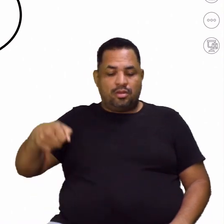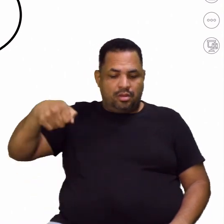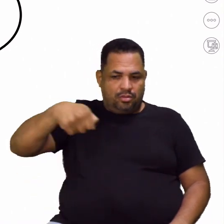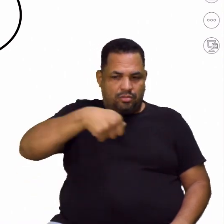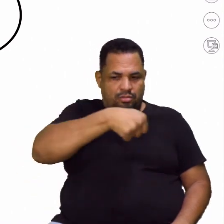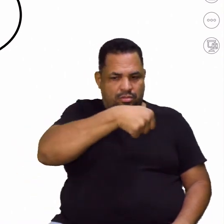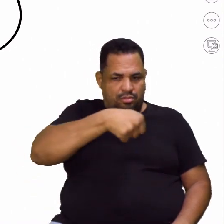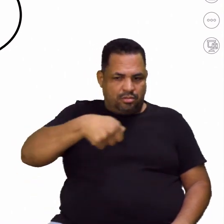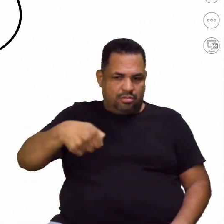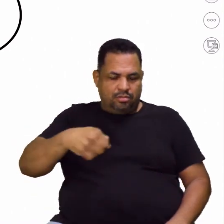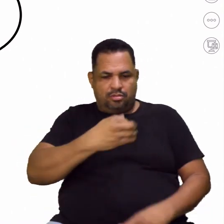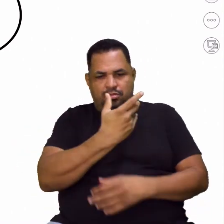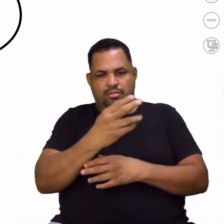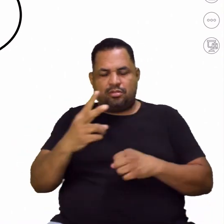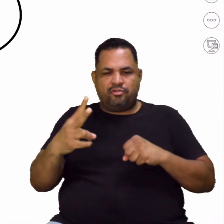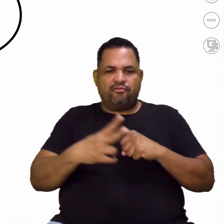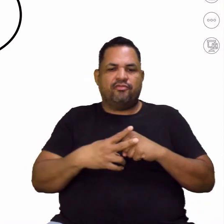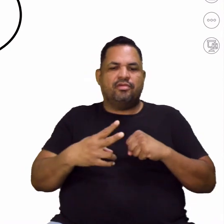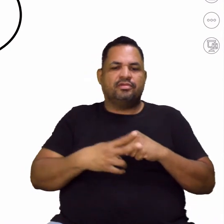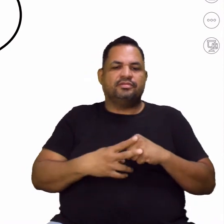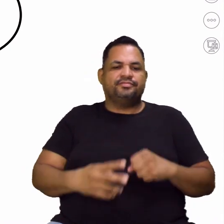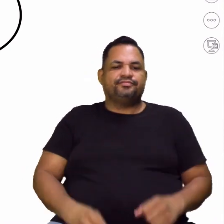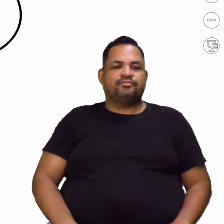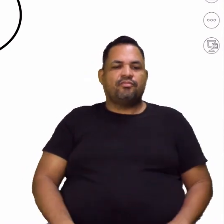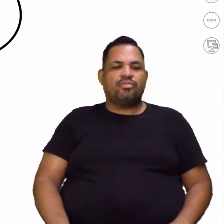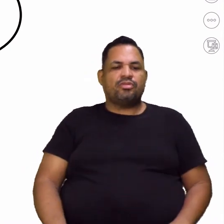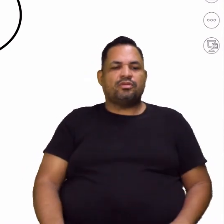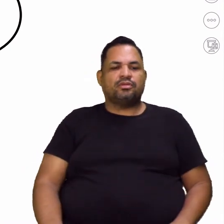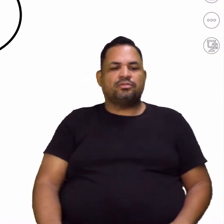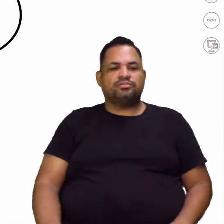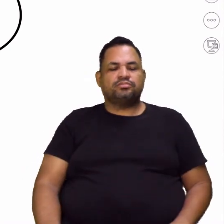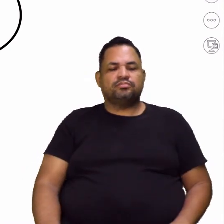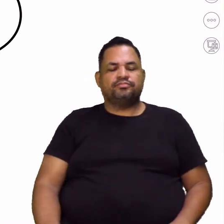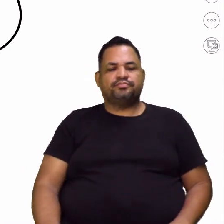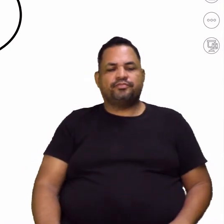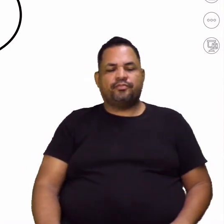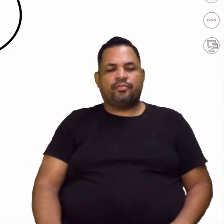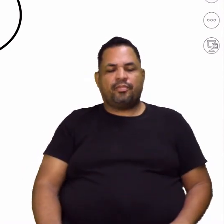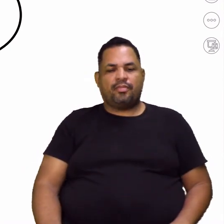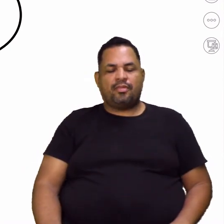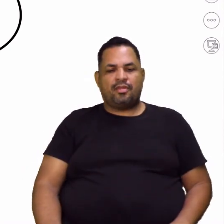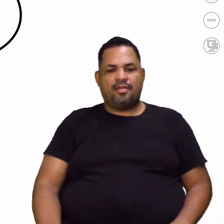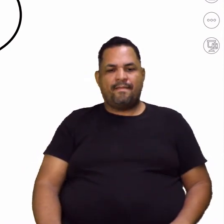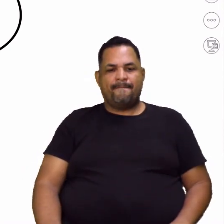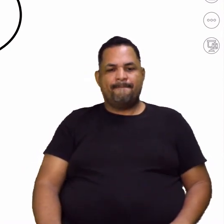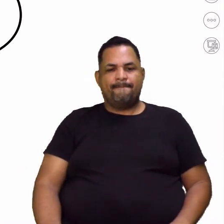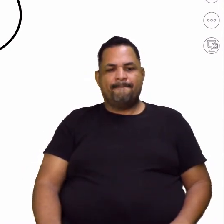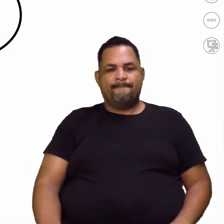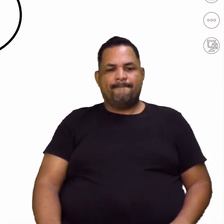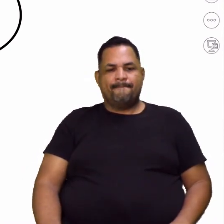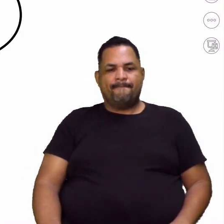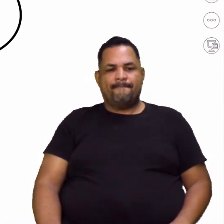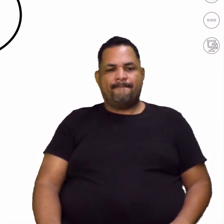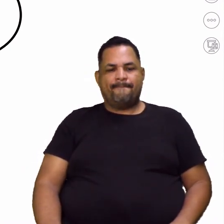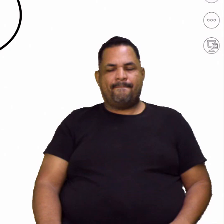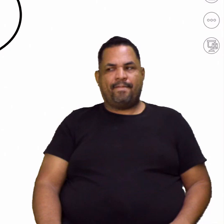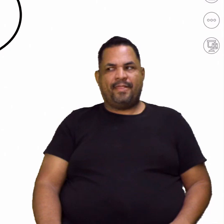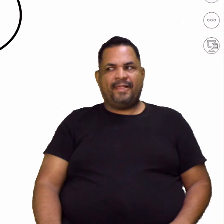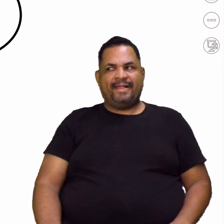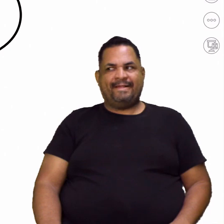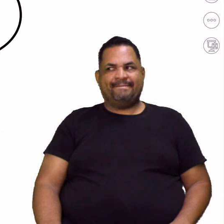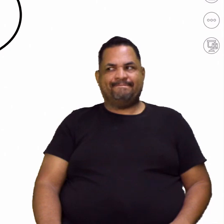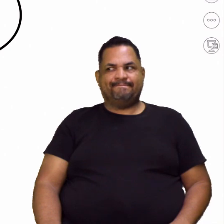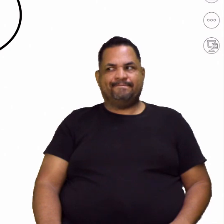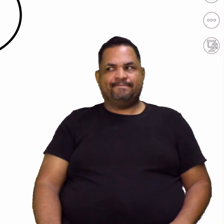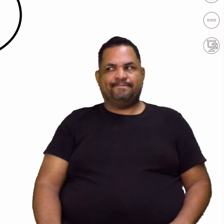Então, aqui, ó, é verbo, tá bom? Rego e rego. Aí, ó, esse rego